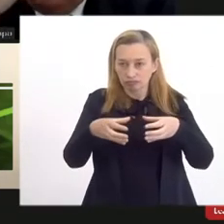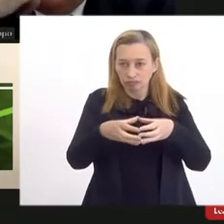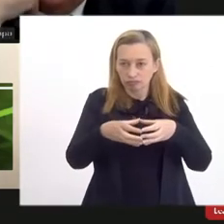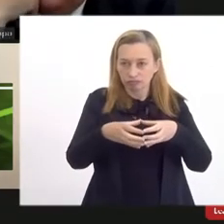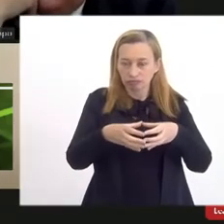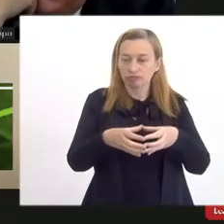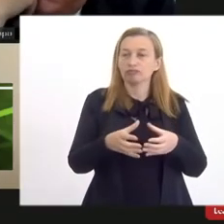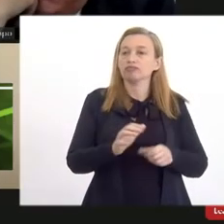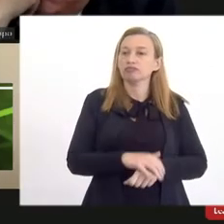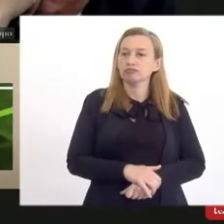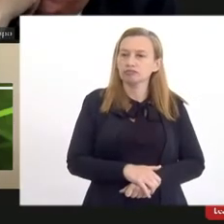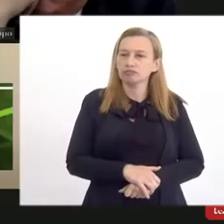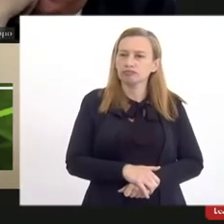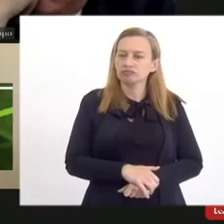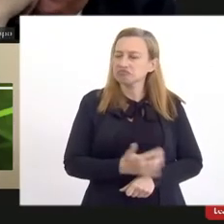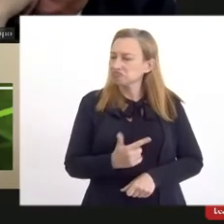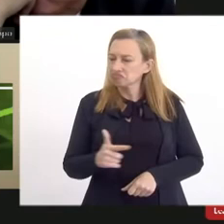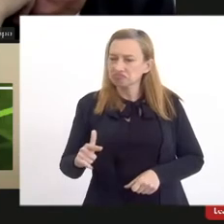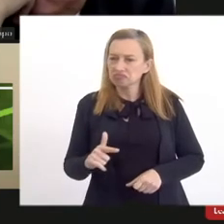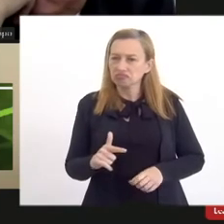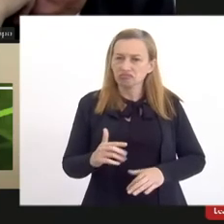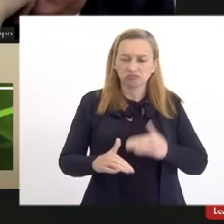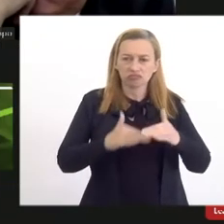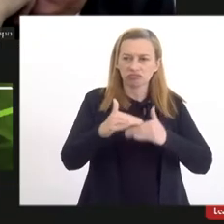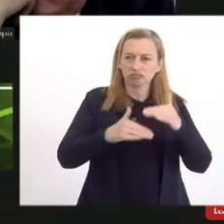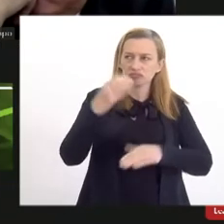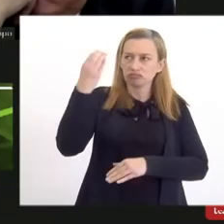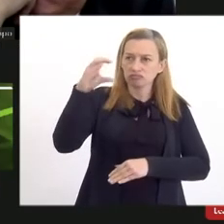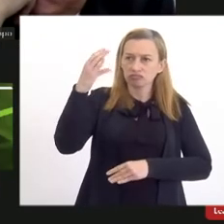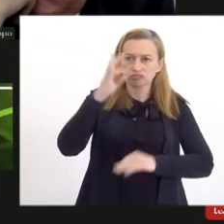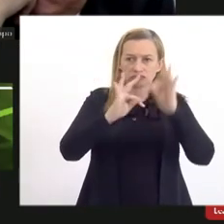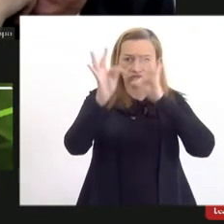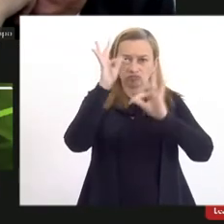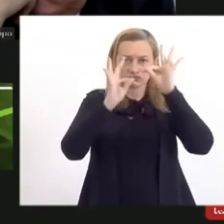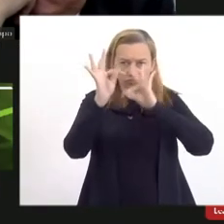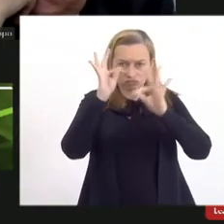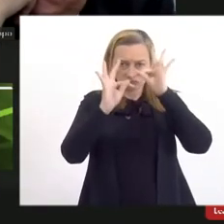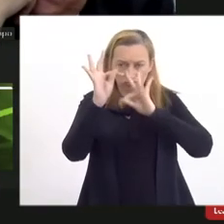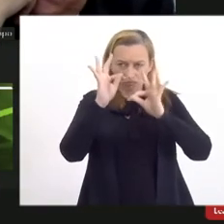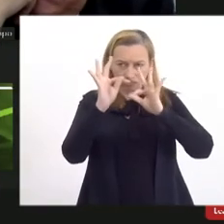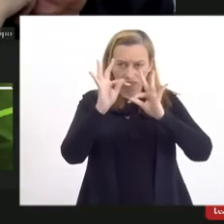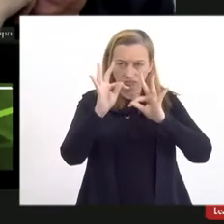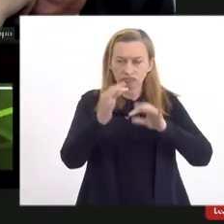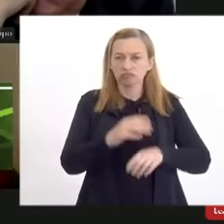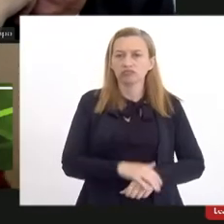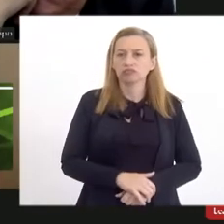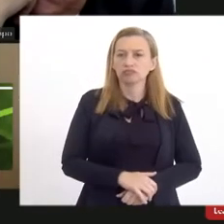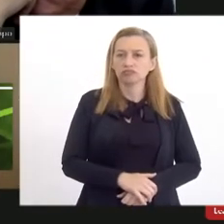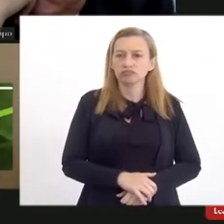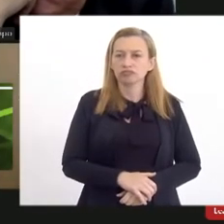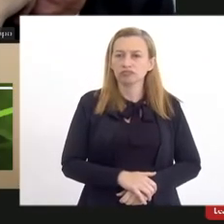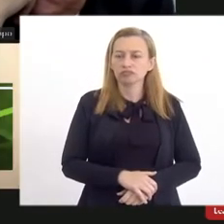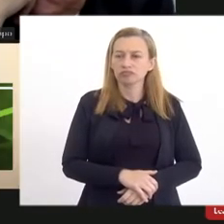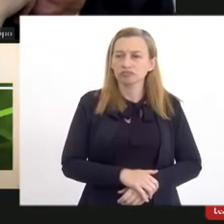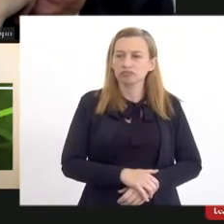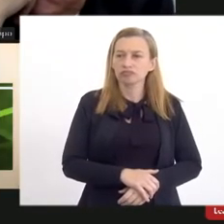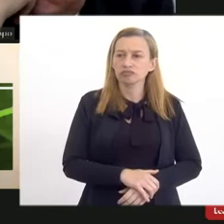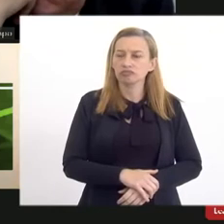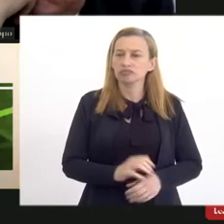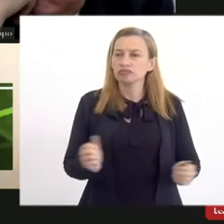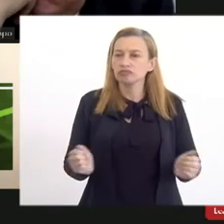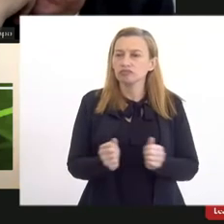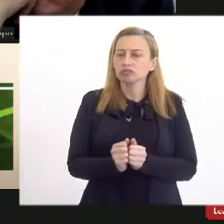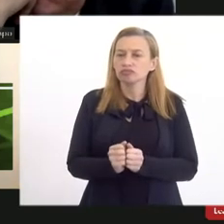ampliação do desenvolvimento tecnológico e científico via participação direta do estado